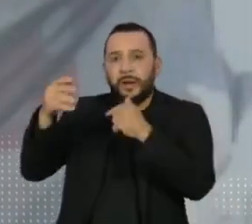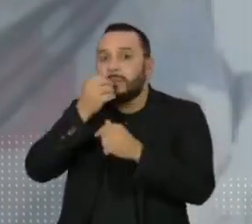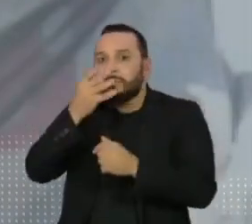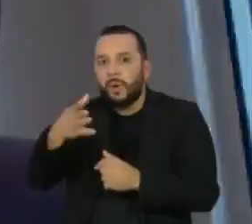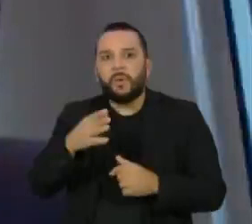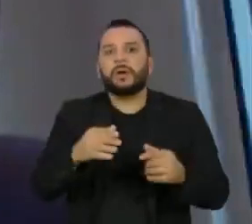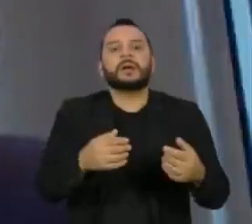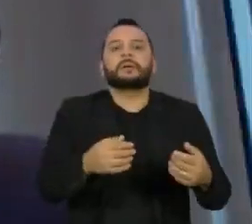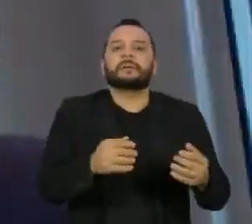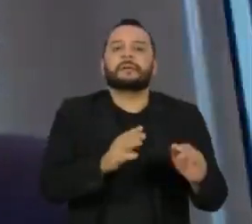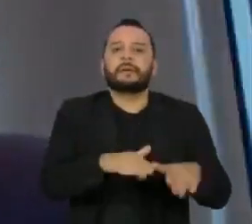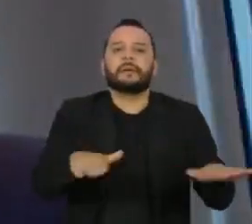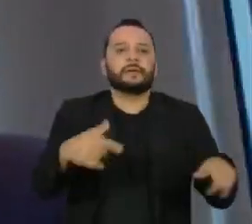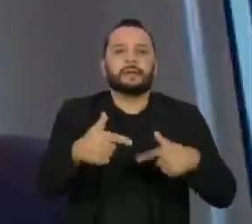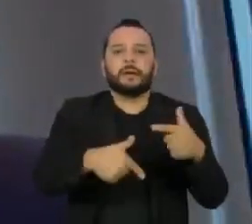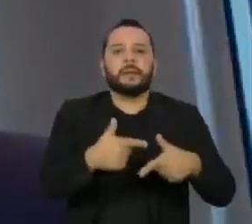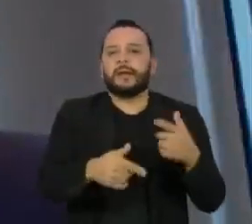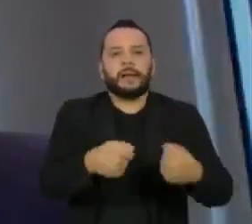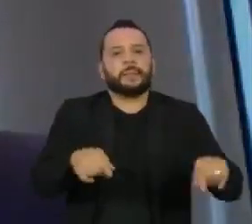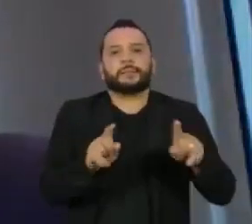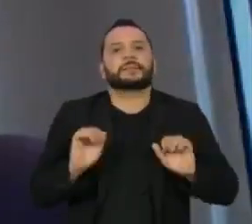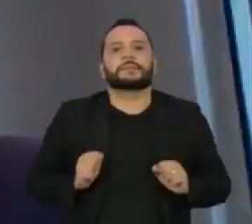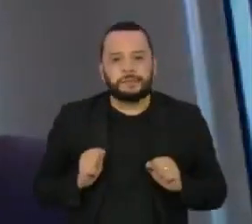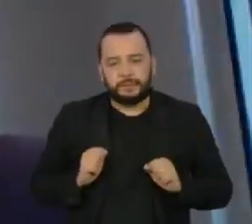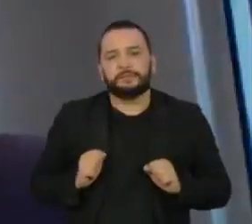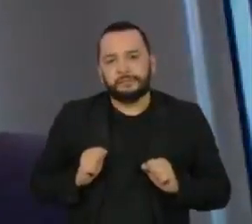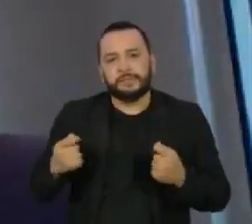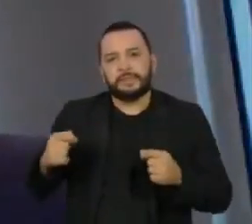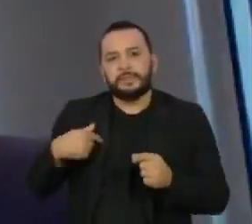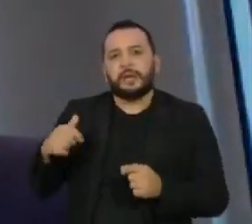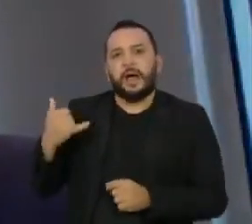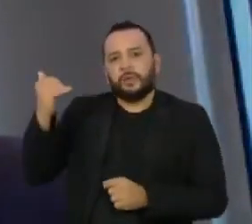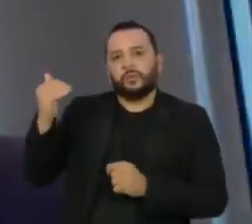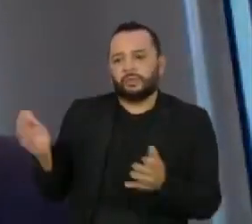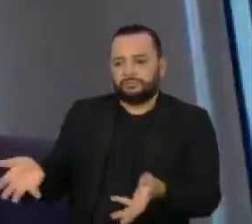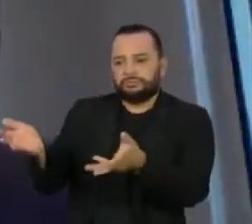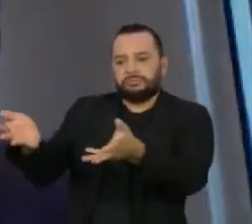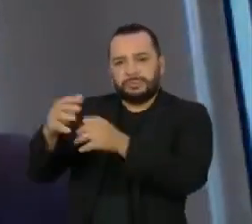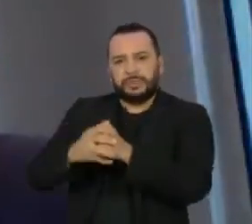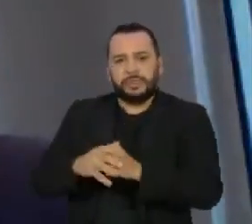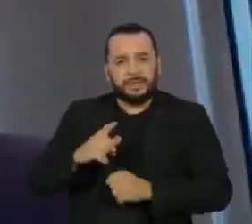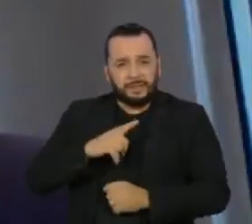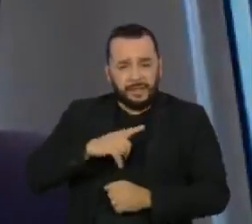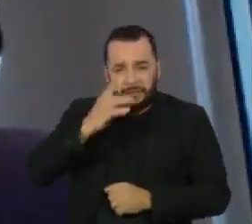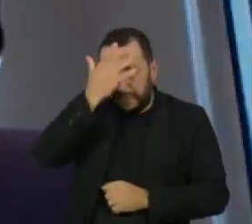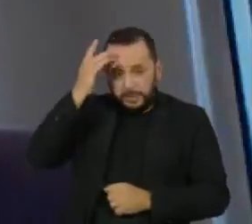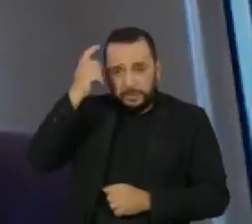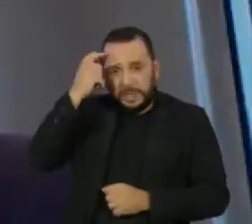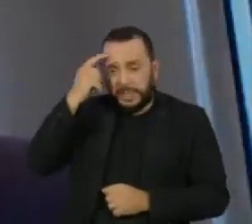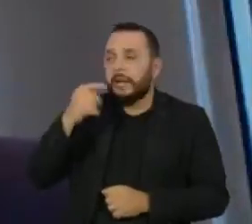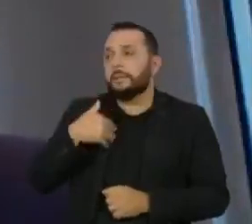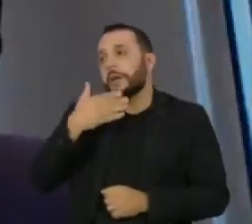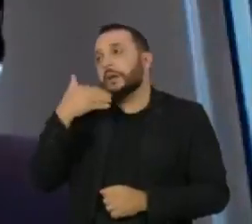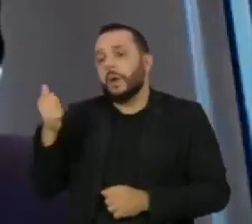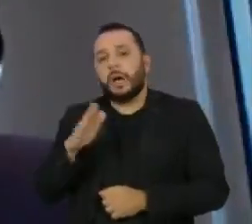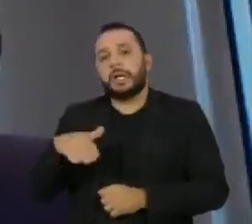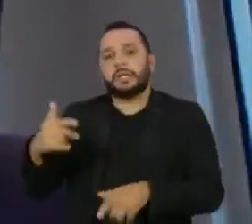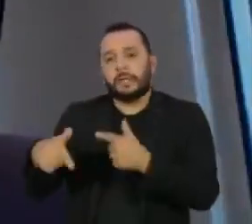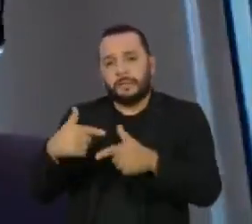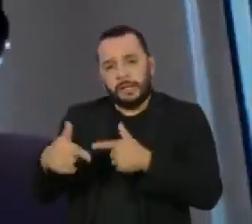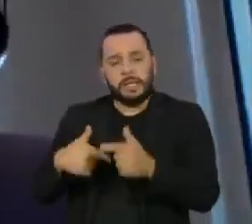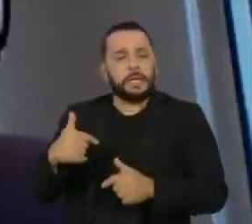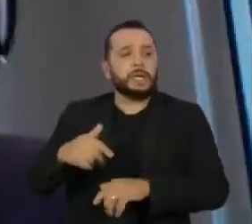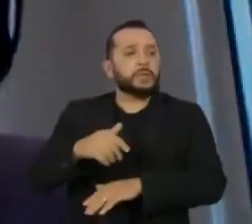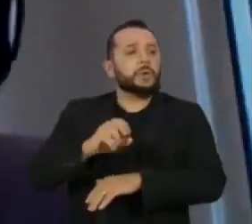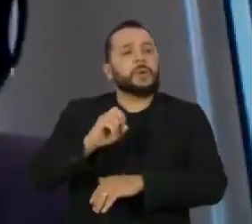Jovem Aprendiz. Existe uma questão cultural que diz que é melhor a criança estar trabalhando do que ela estar na rua, do que ela não estar fazendo nada.